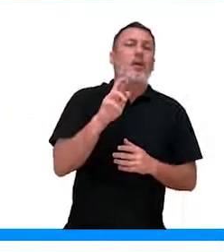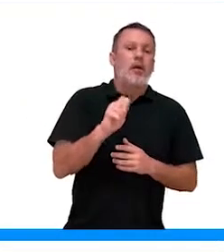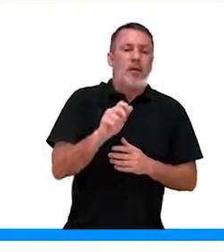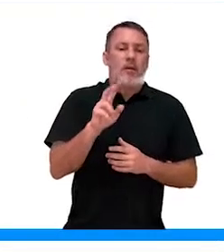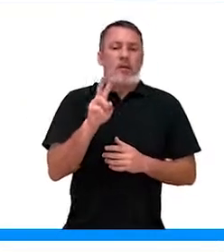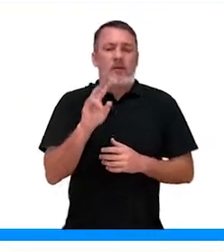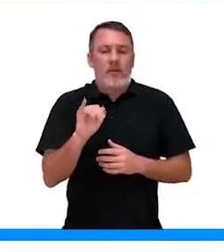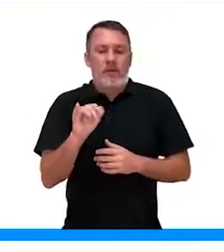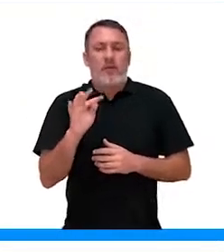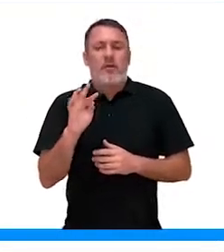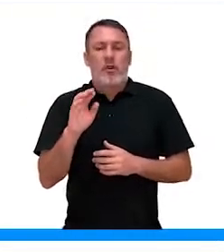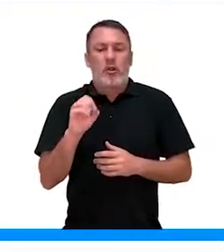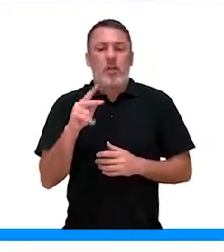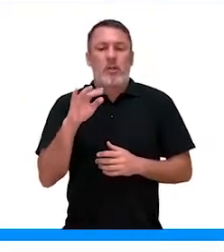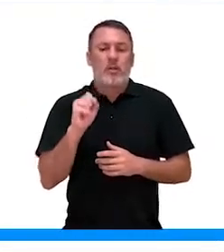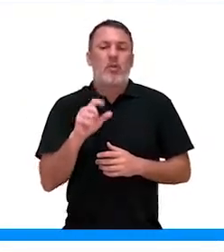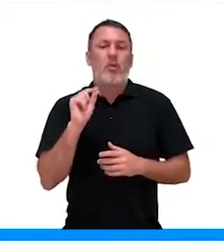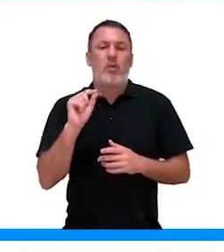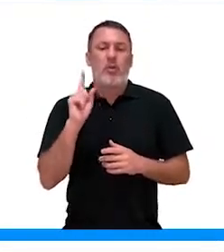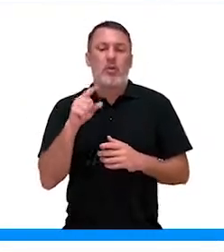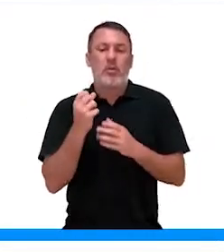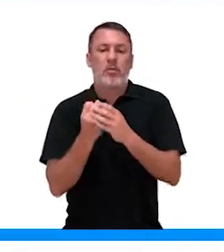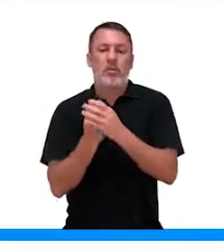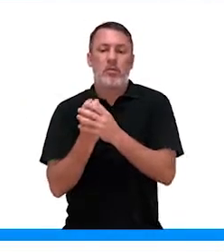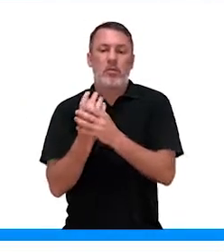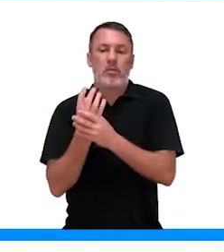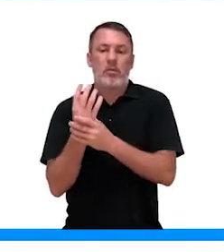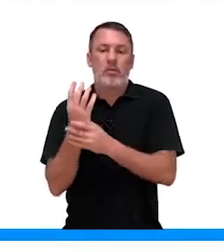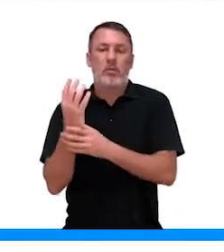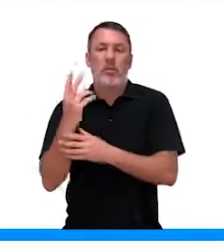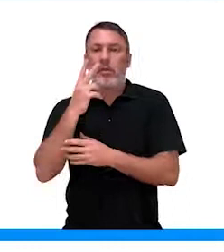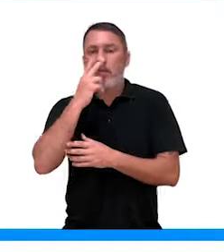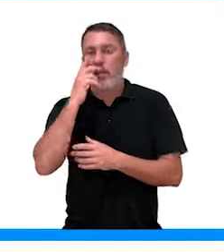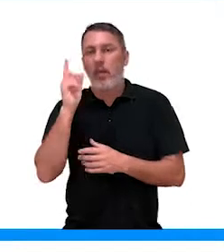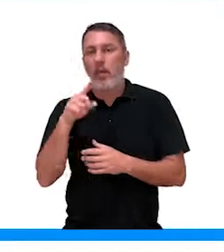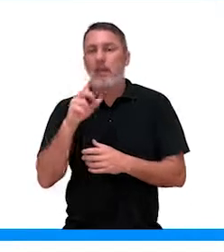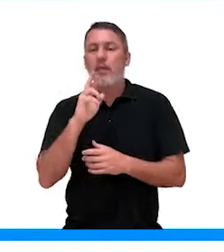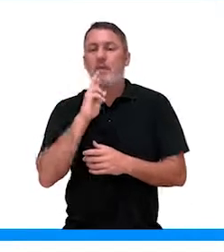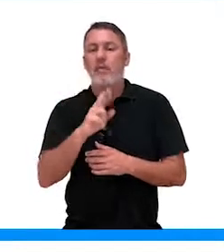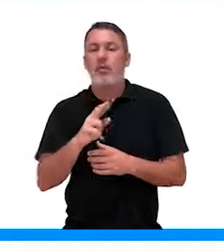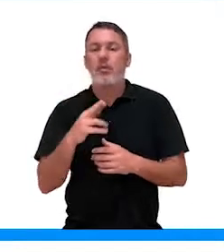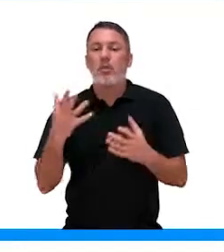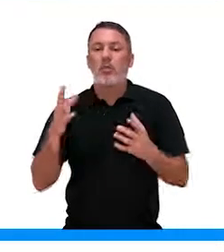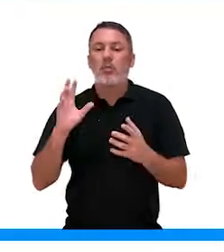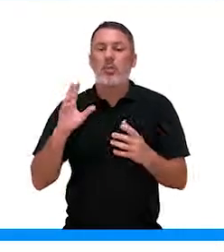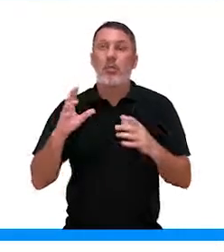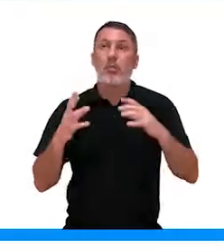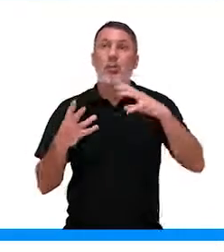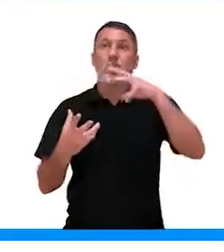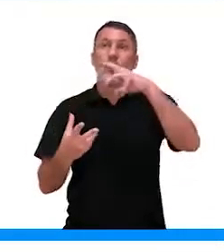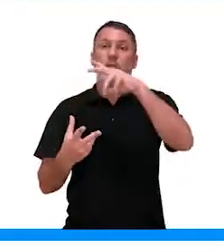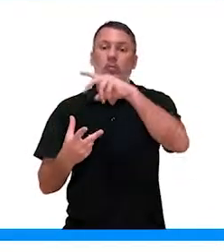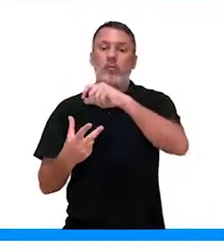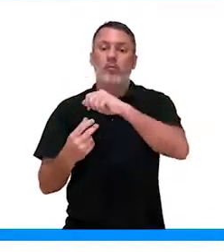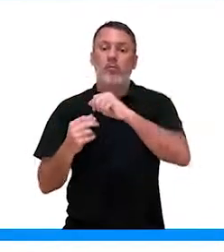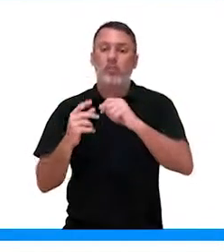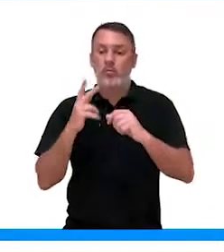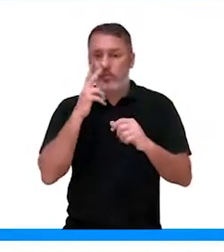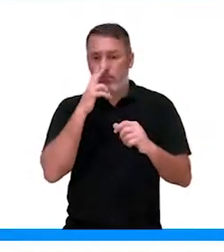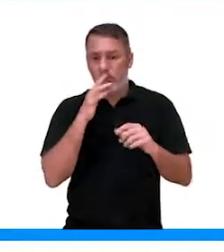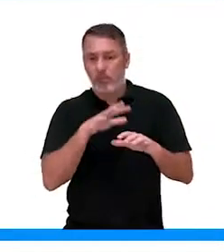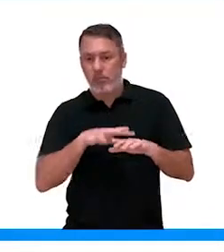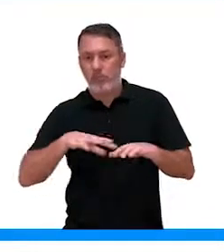Gravitropismo ou geotropismo é o crescimento em direção à força gravitacional, em direção ao centro da Terra.